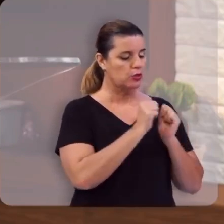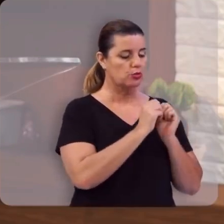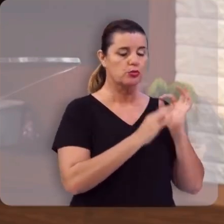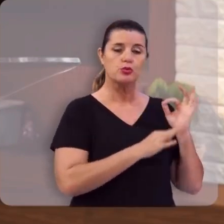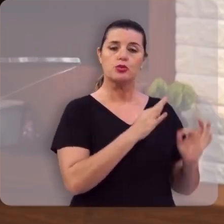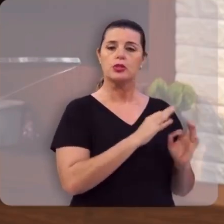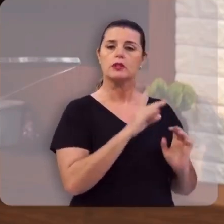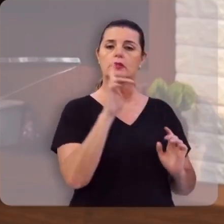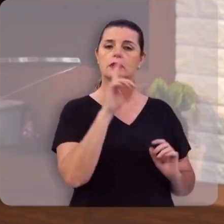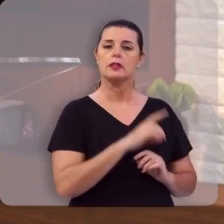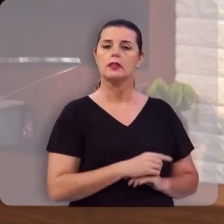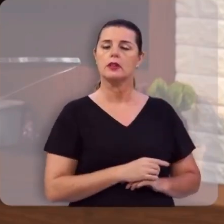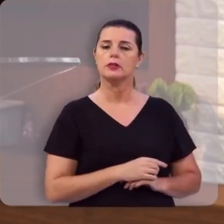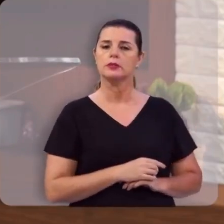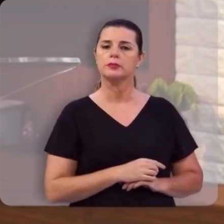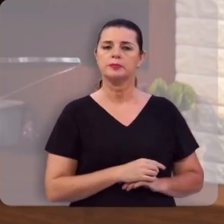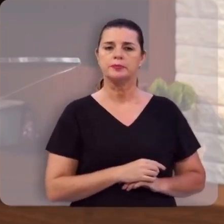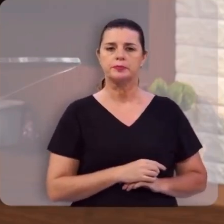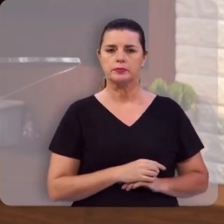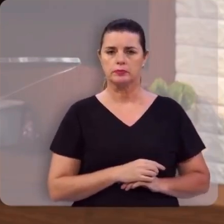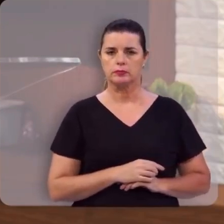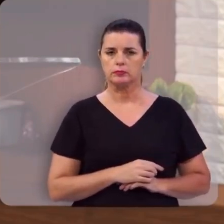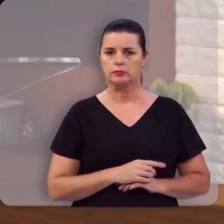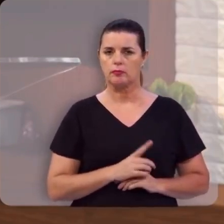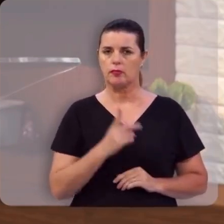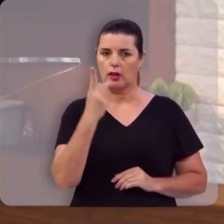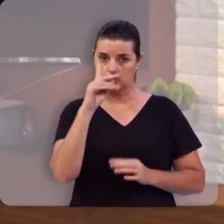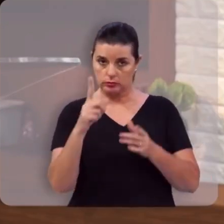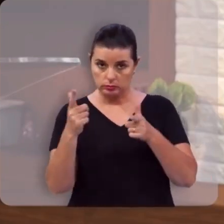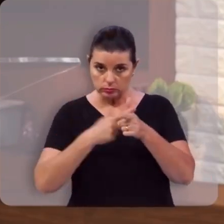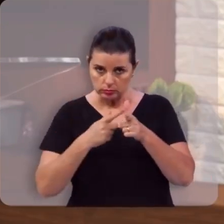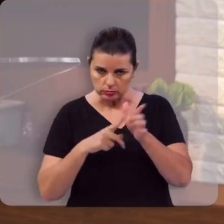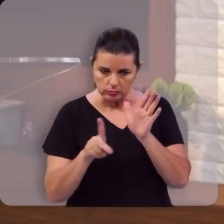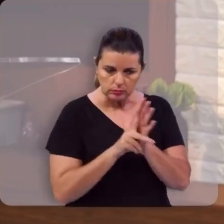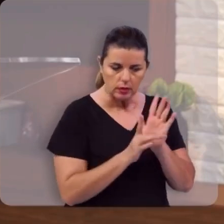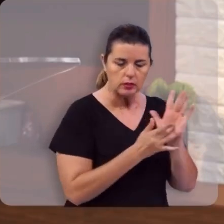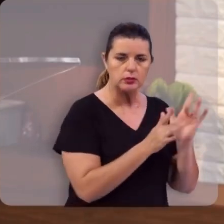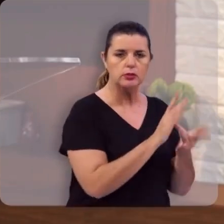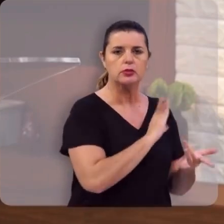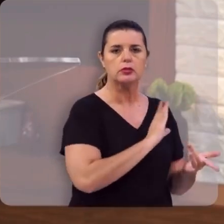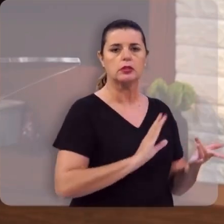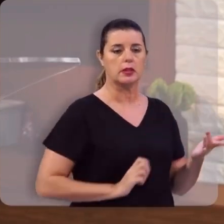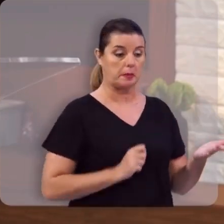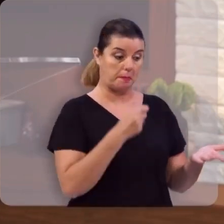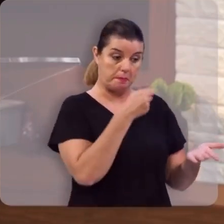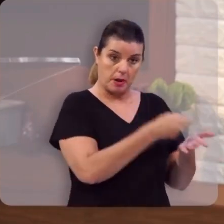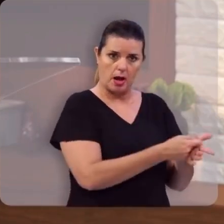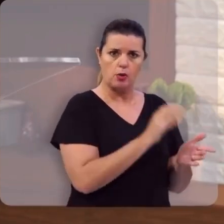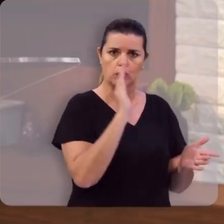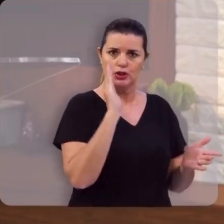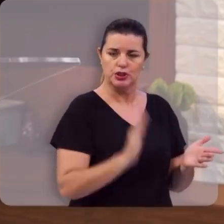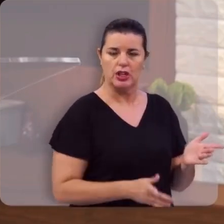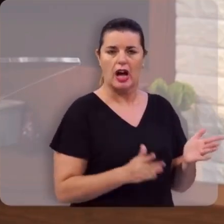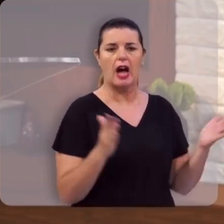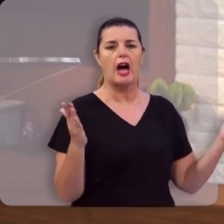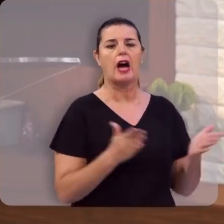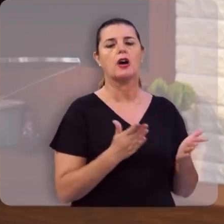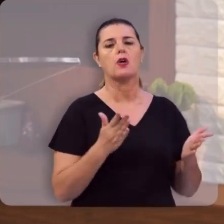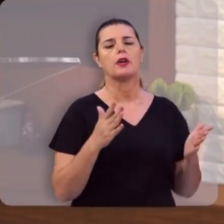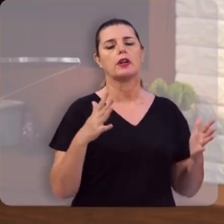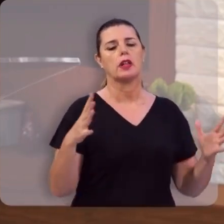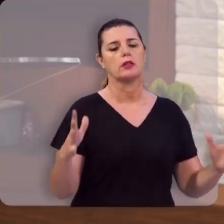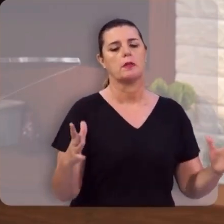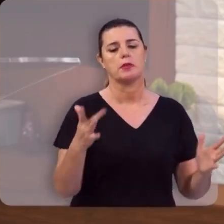Então, Deus não pôs a sua dívida na sua conta, Deus pôs a sua dívida na conta de Cristo, Ele pagou a sua dívida, e agora Deus pega